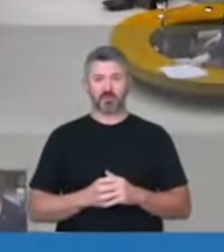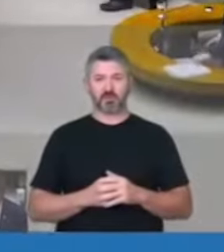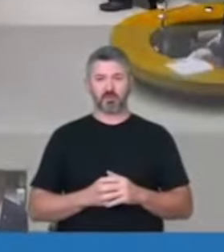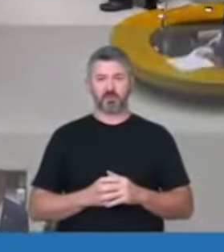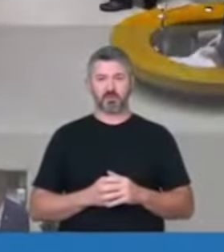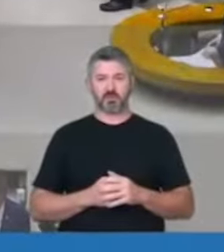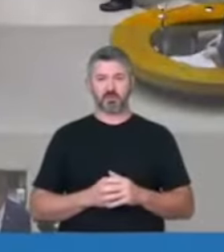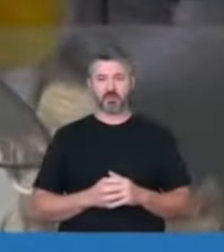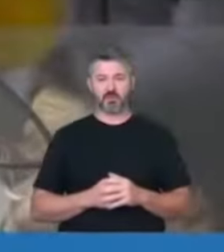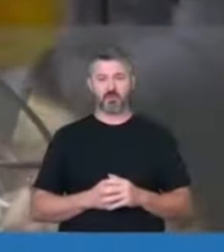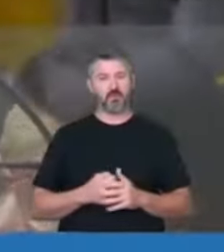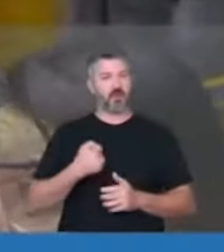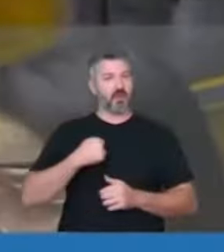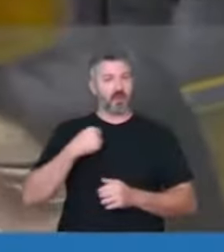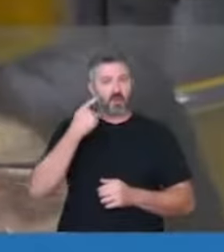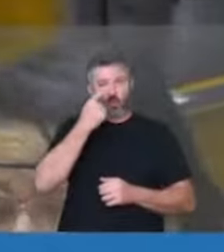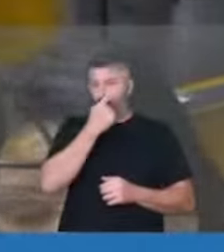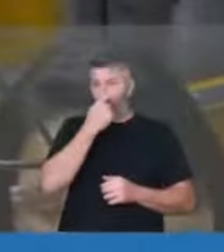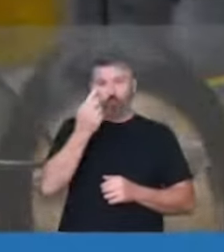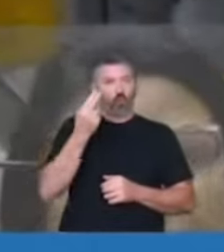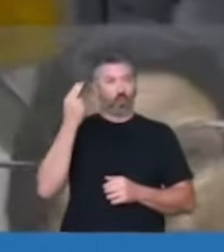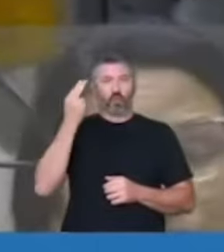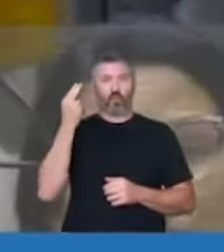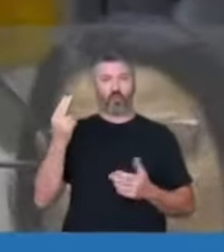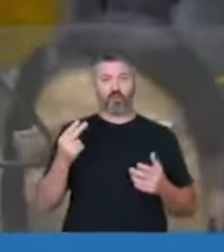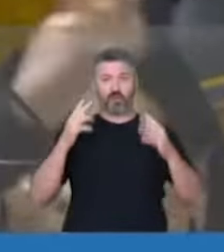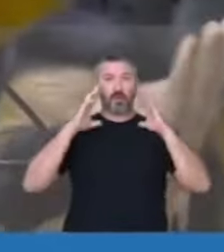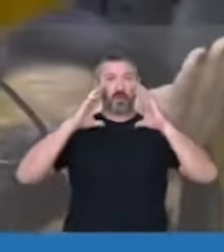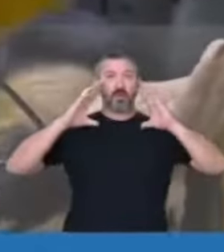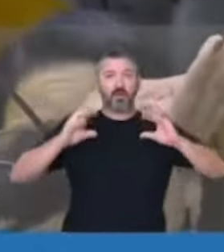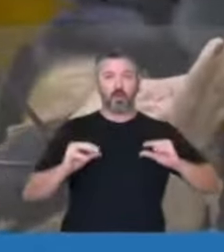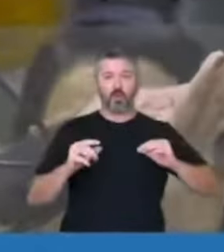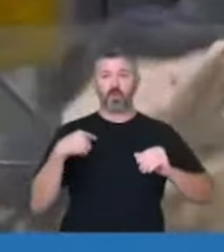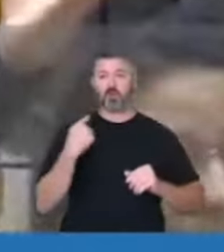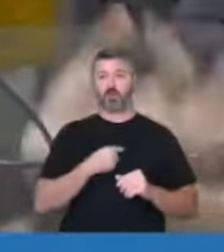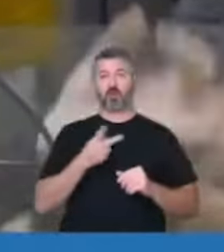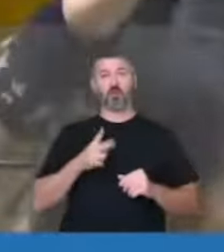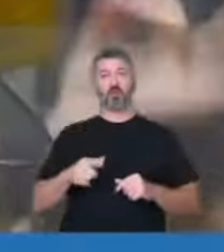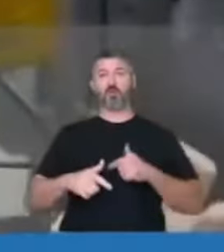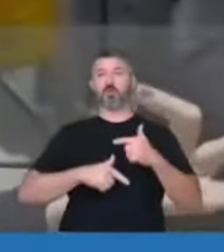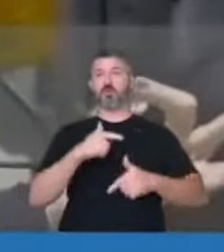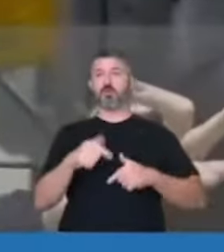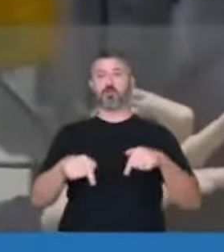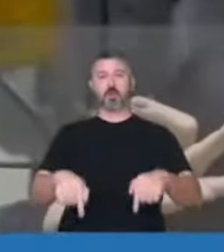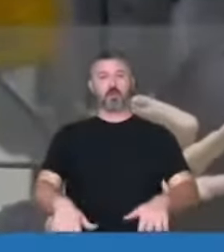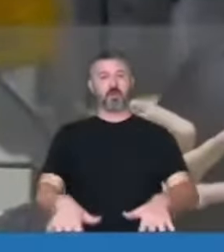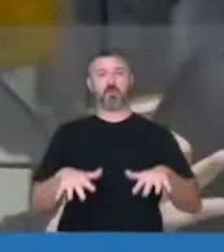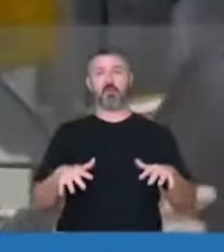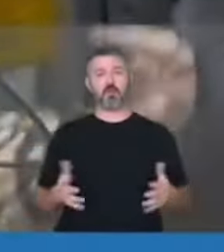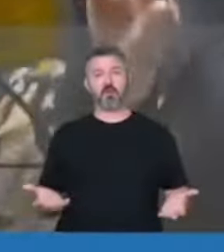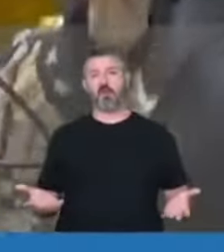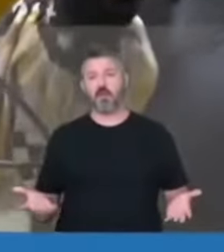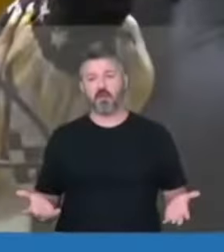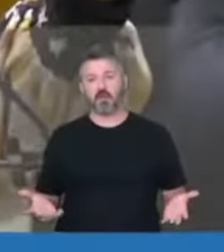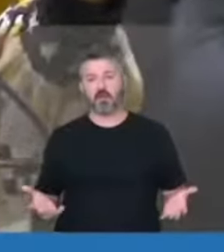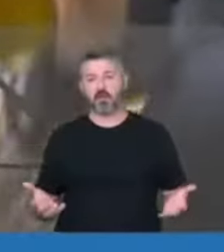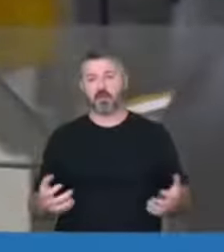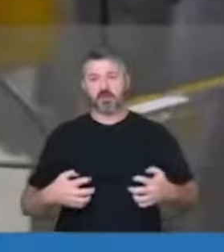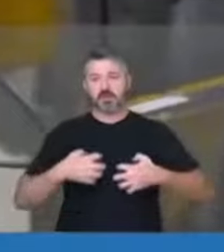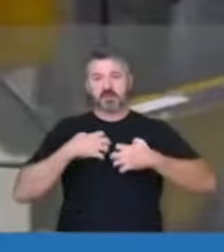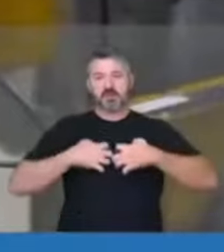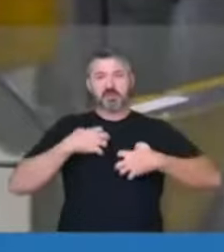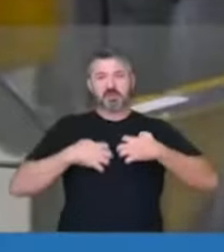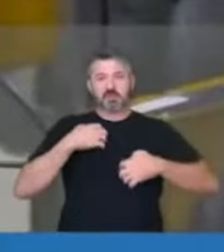vejo hoje condições tranquilas. Nós seguimos numa pauta neste plenário. Os ânimos estão